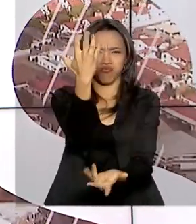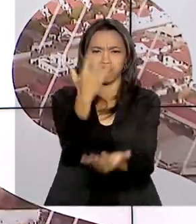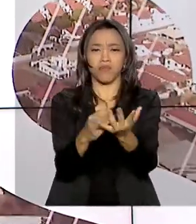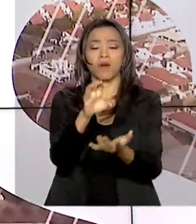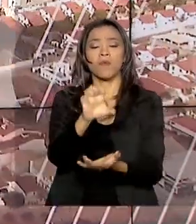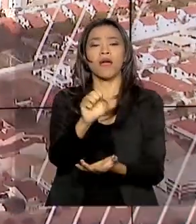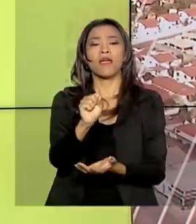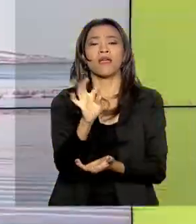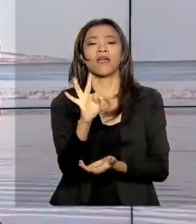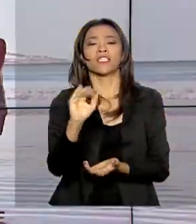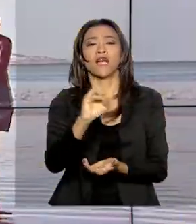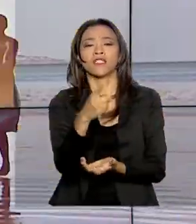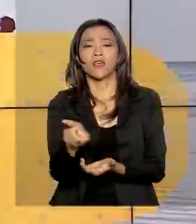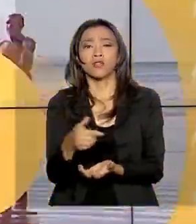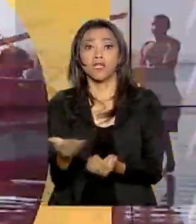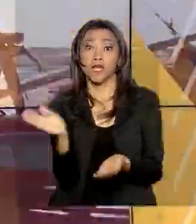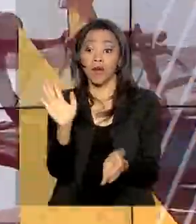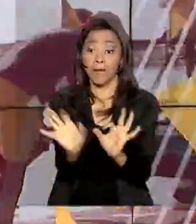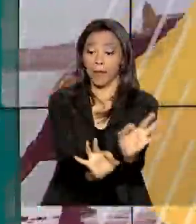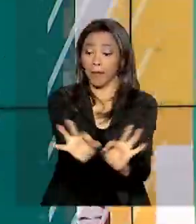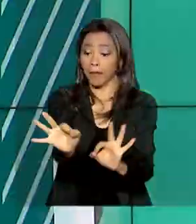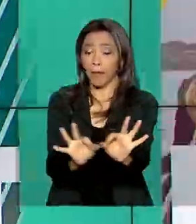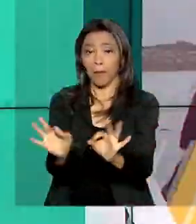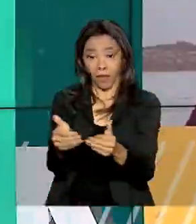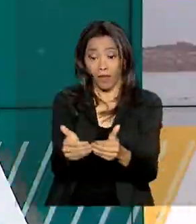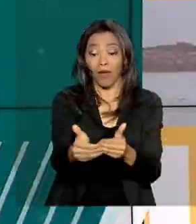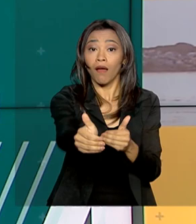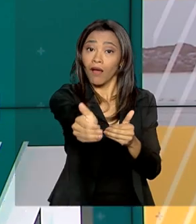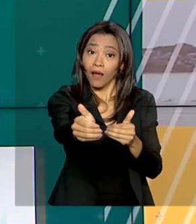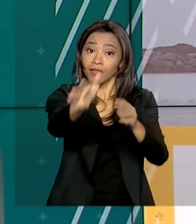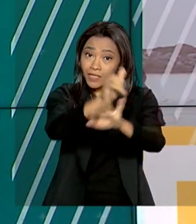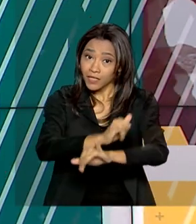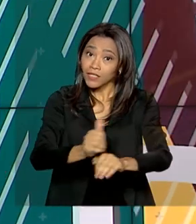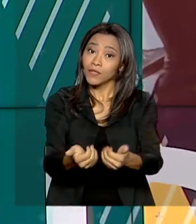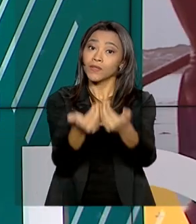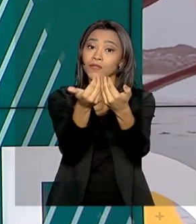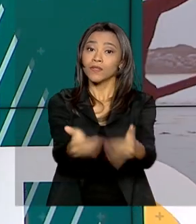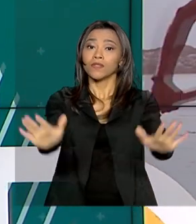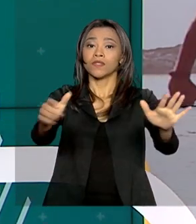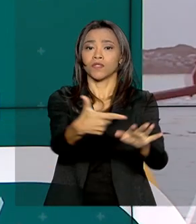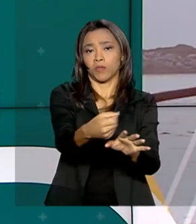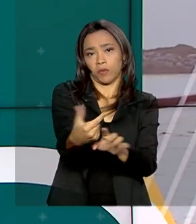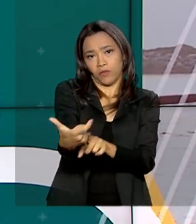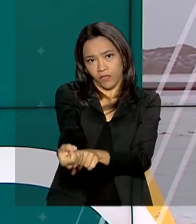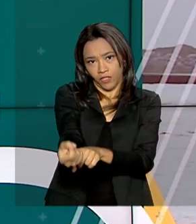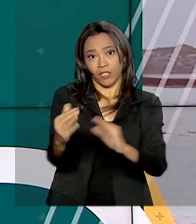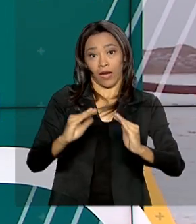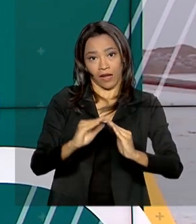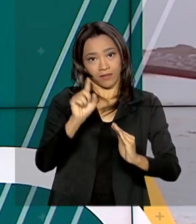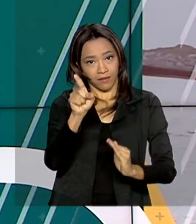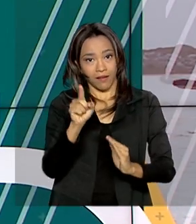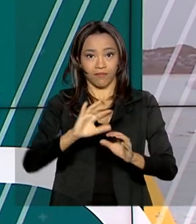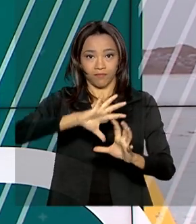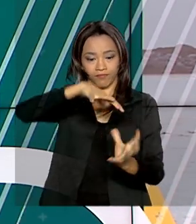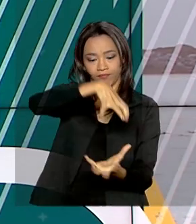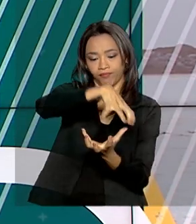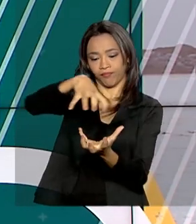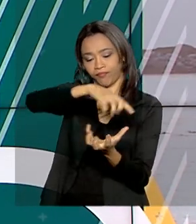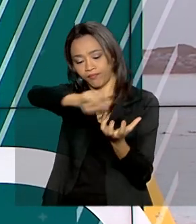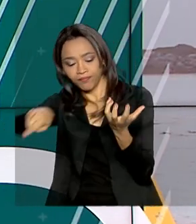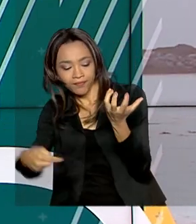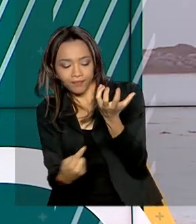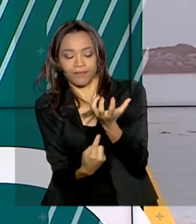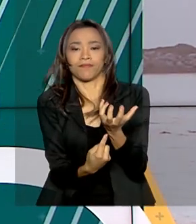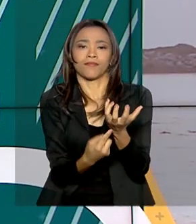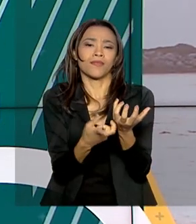anos, está nos últimos preparativos para a reinauguração prevista para 2020. O nosso enviado especial à